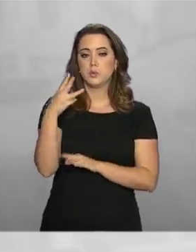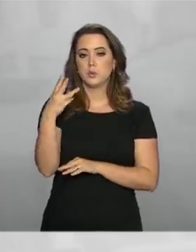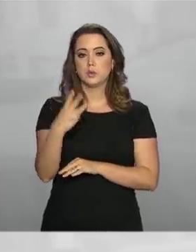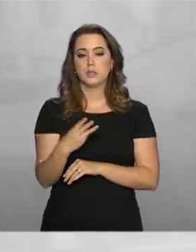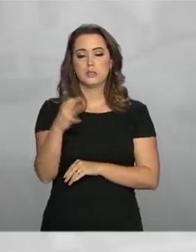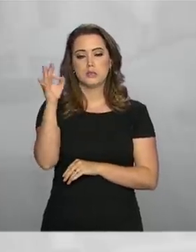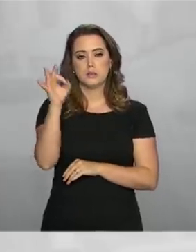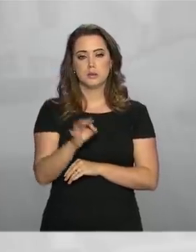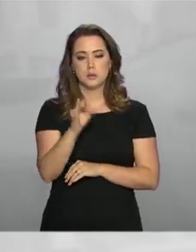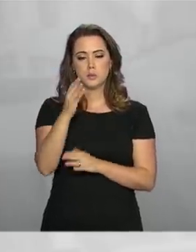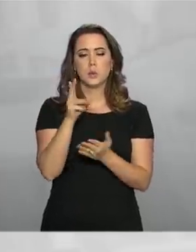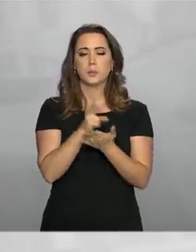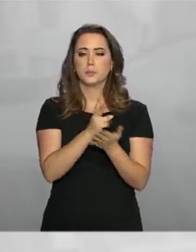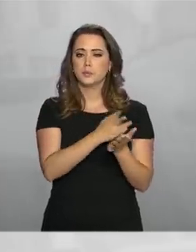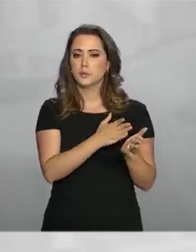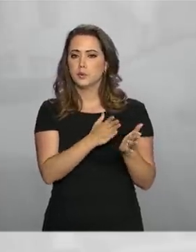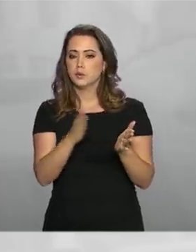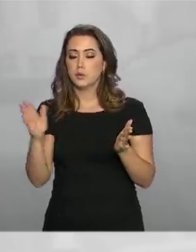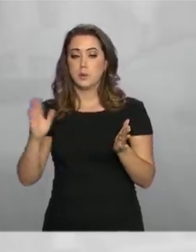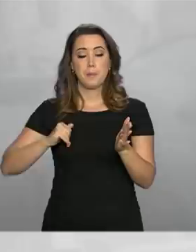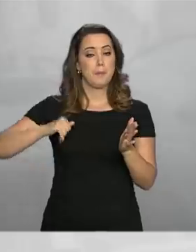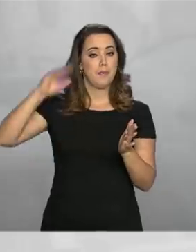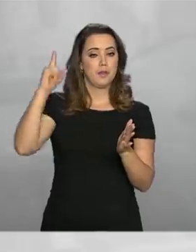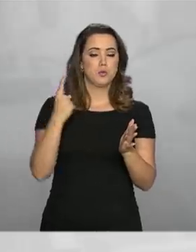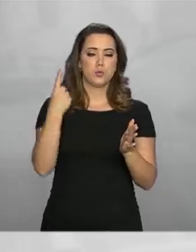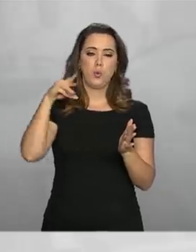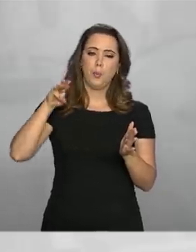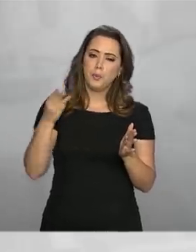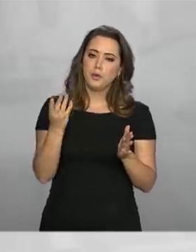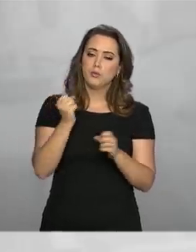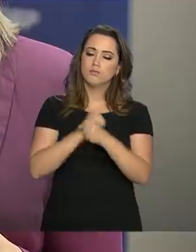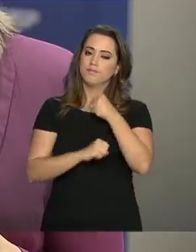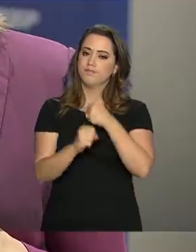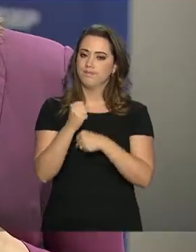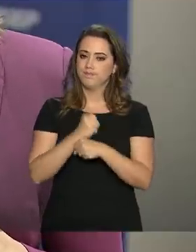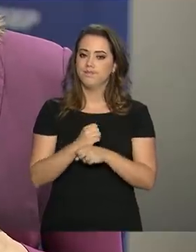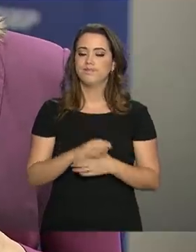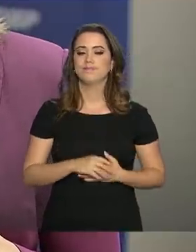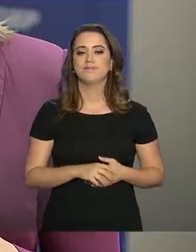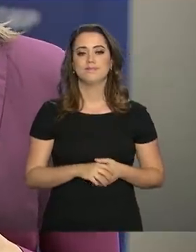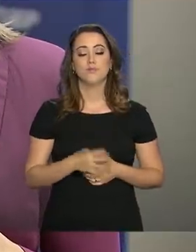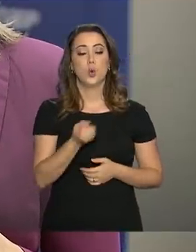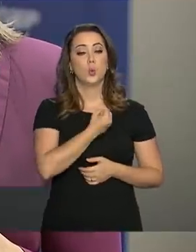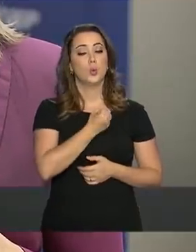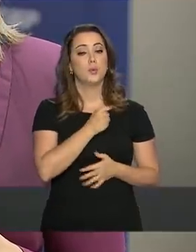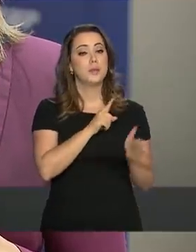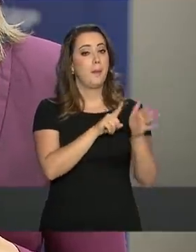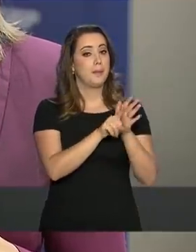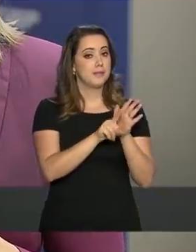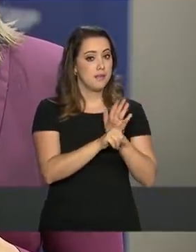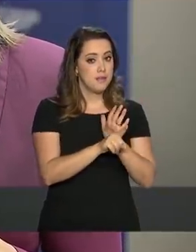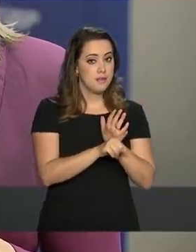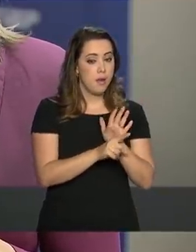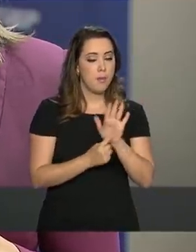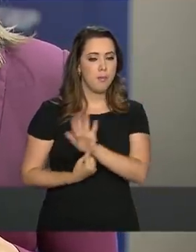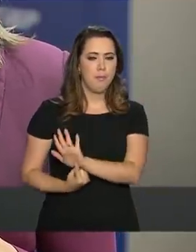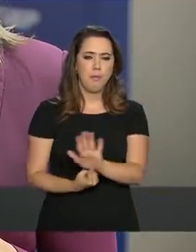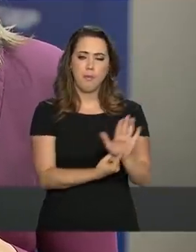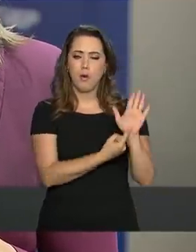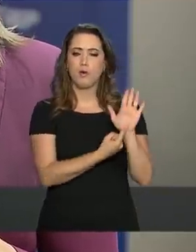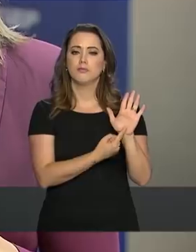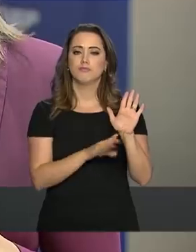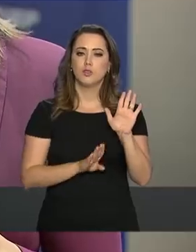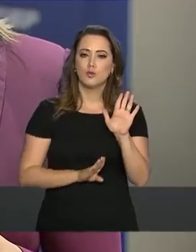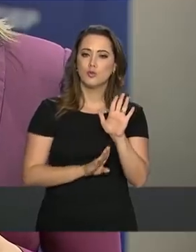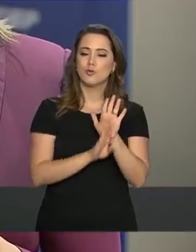% nesse mesmo período, superando 1 milhão no ano passado. Os dados do Censo Escolar mostram ainda um aumento